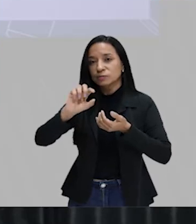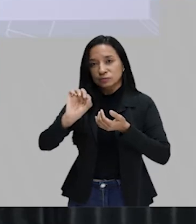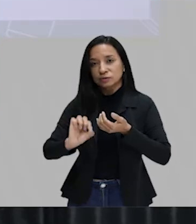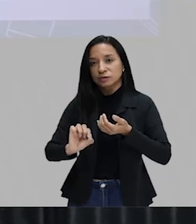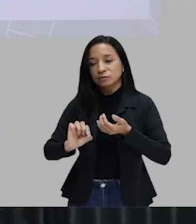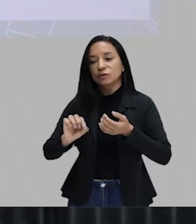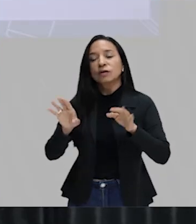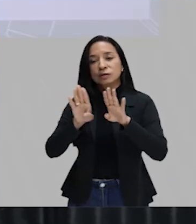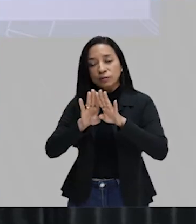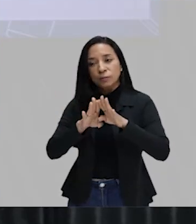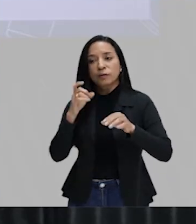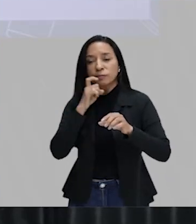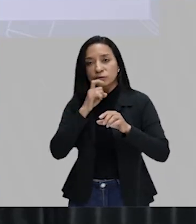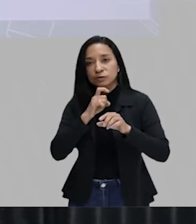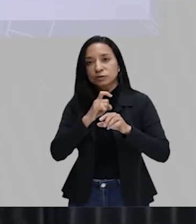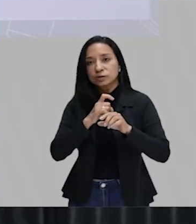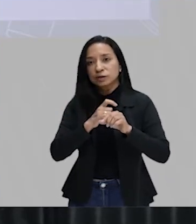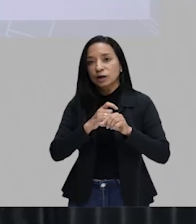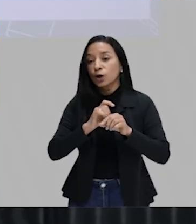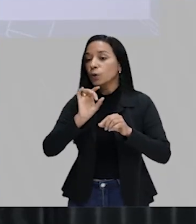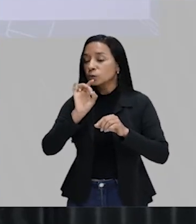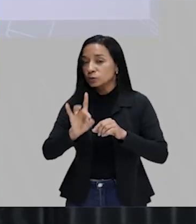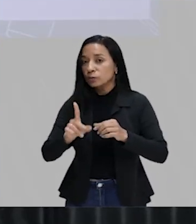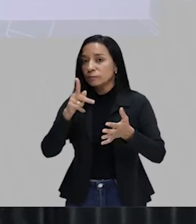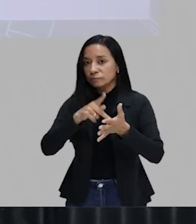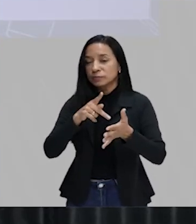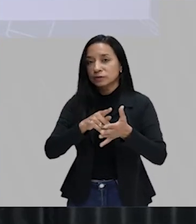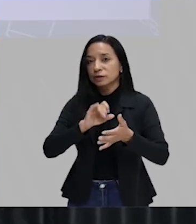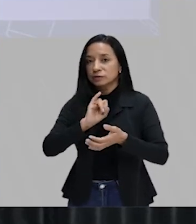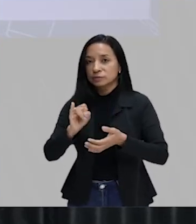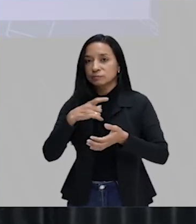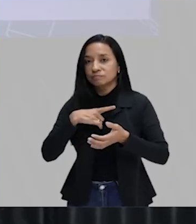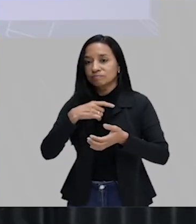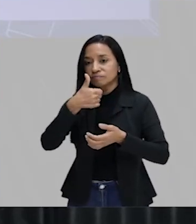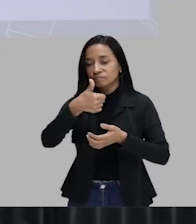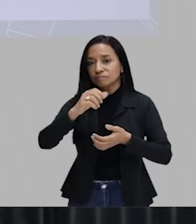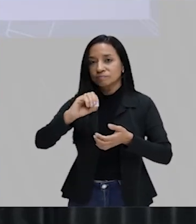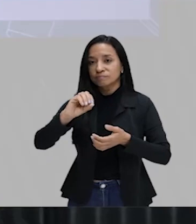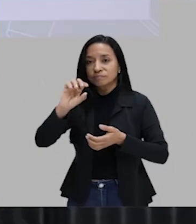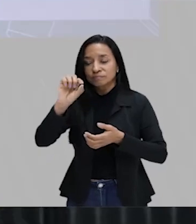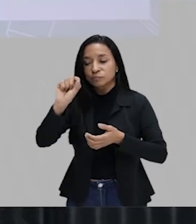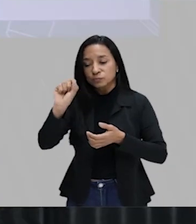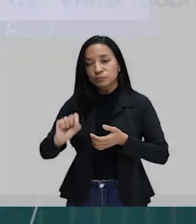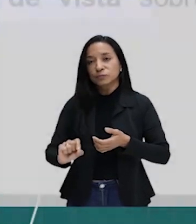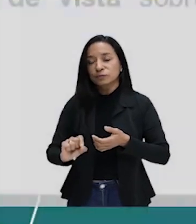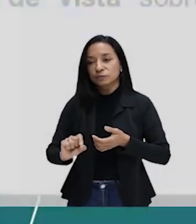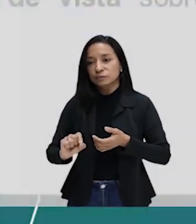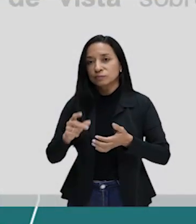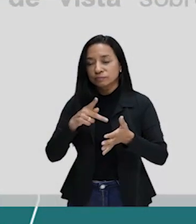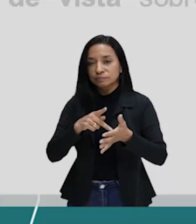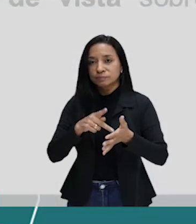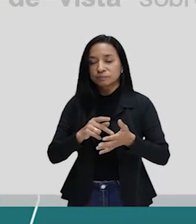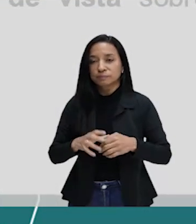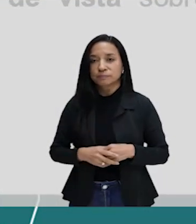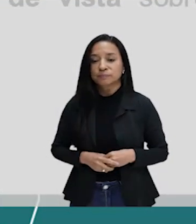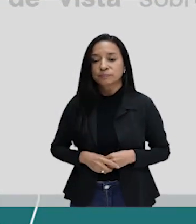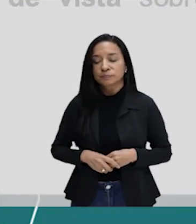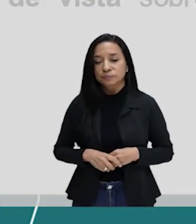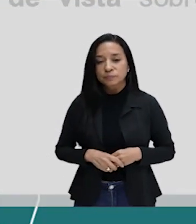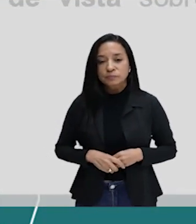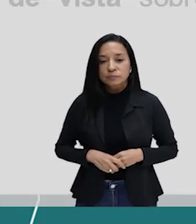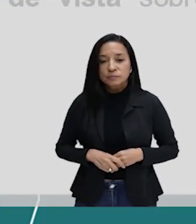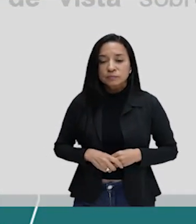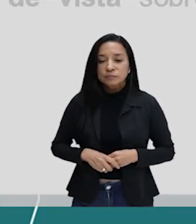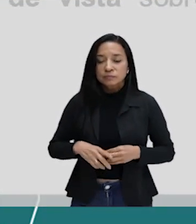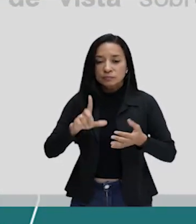mentira, ele é mentira. Ele só vai ser verdade se ele tiver 100% de verdade. Tá bom? O artigo